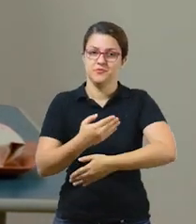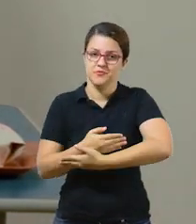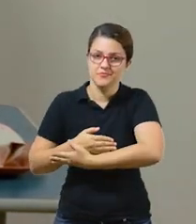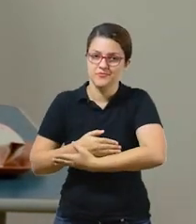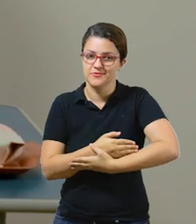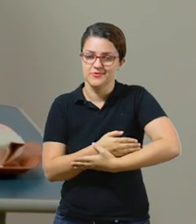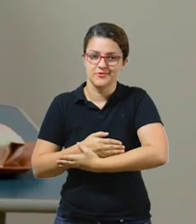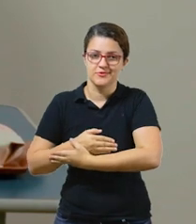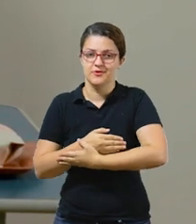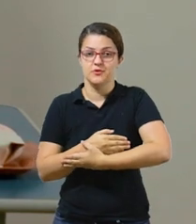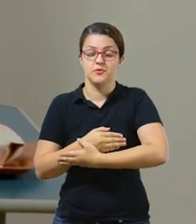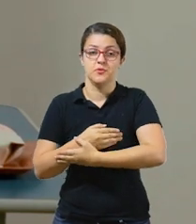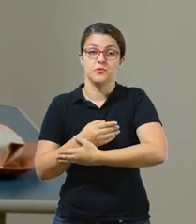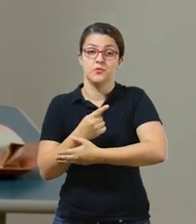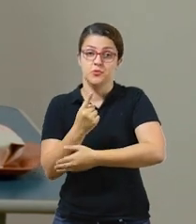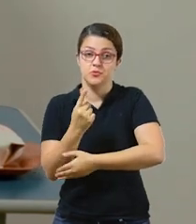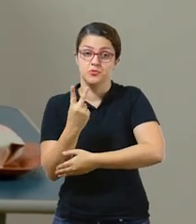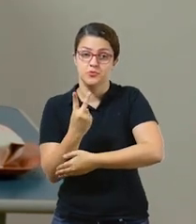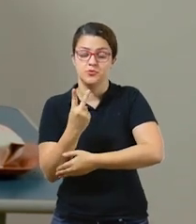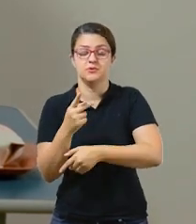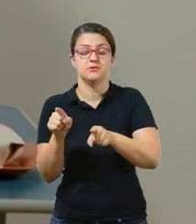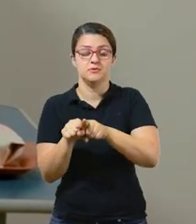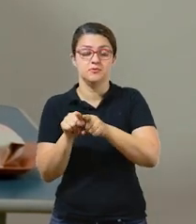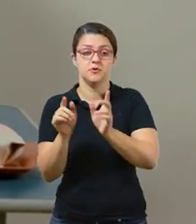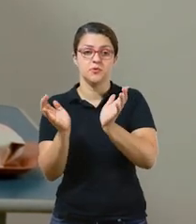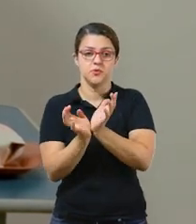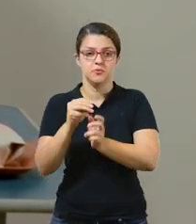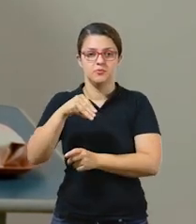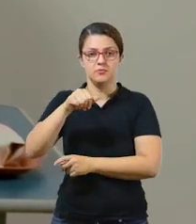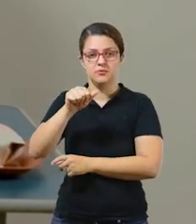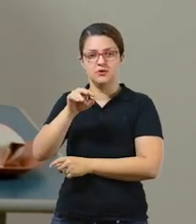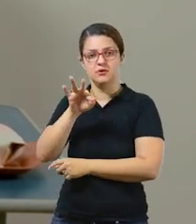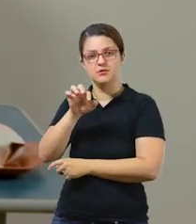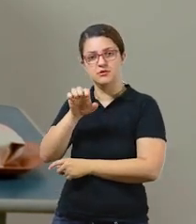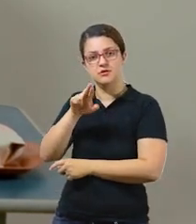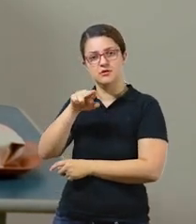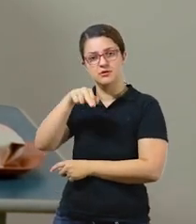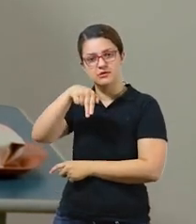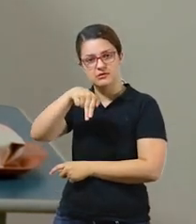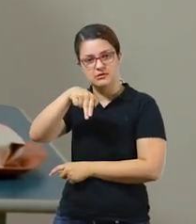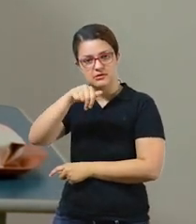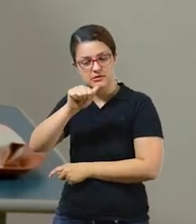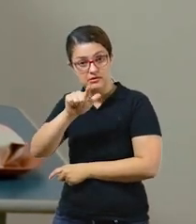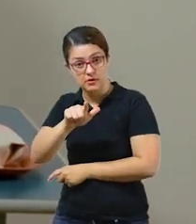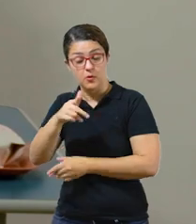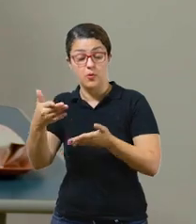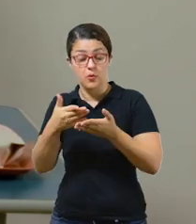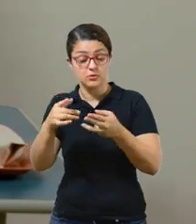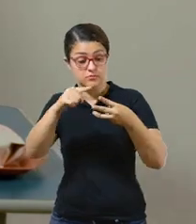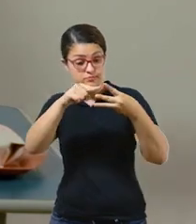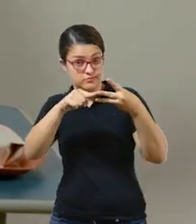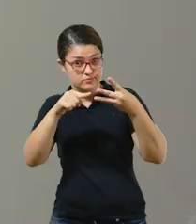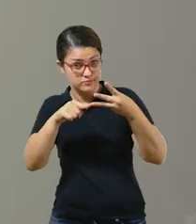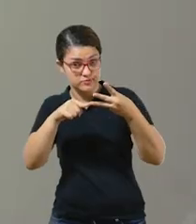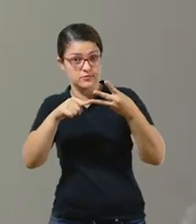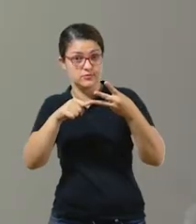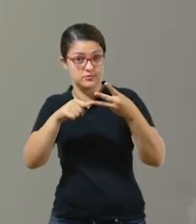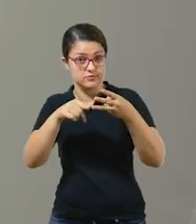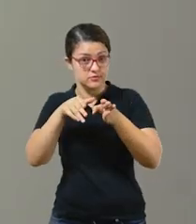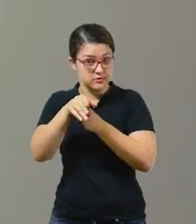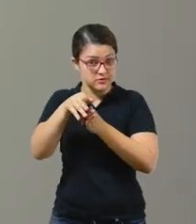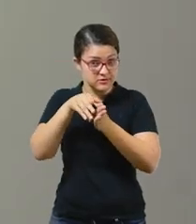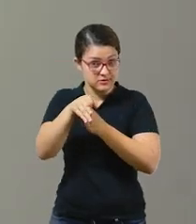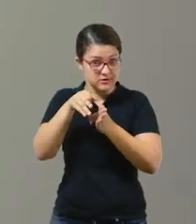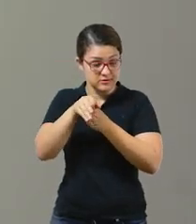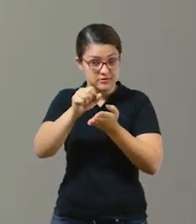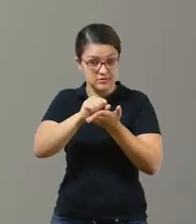de berçário 1, 2 e maternal. Hoje eu trouxe mais três propostas para vocês realizarem em casa com seus filhos. A primeira